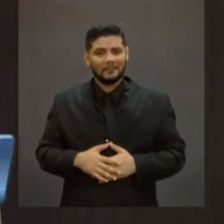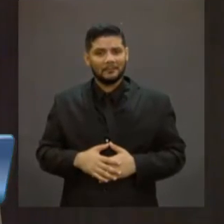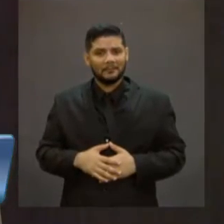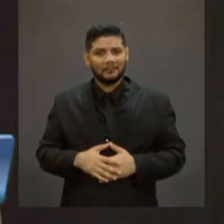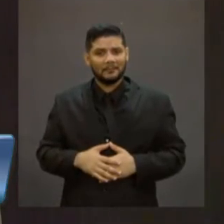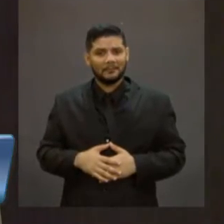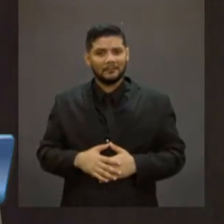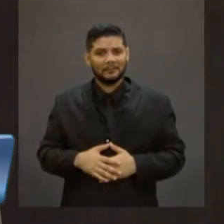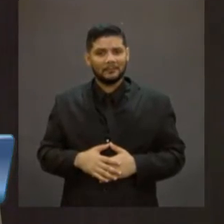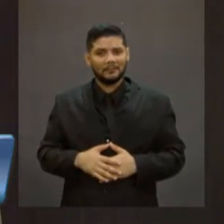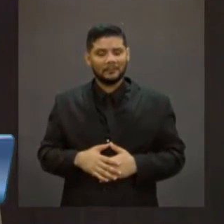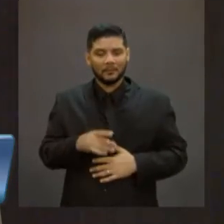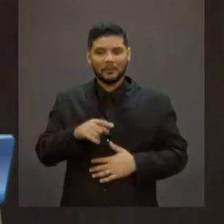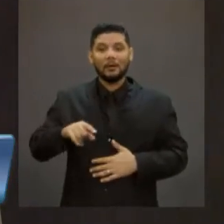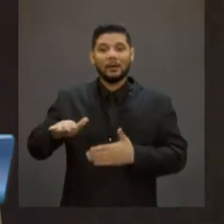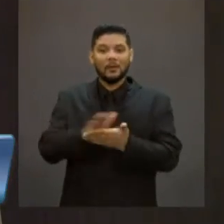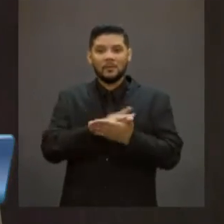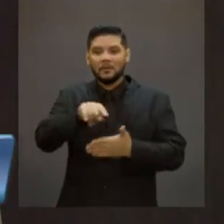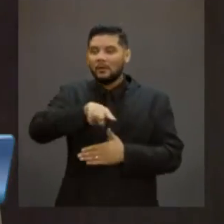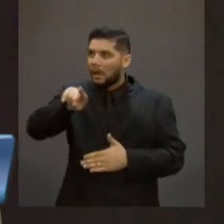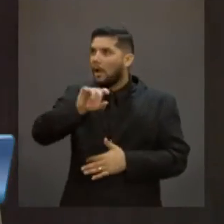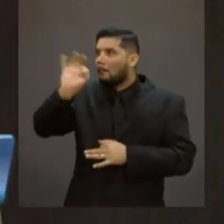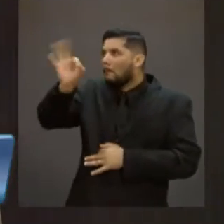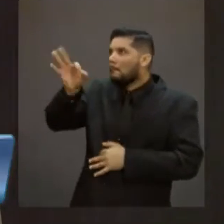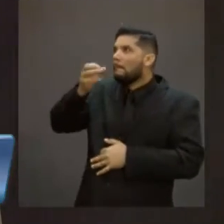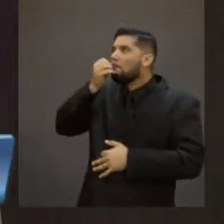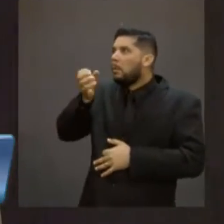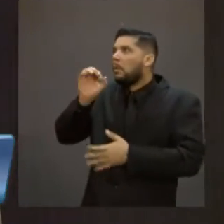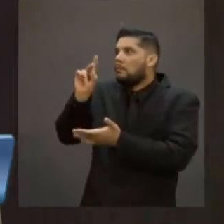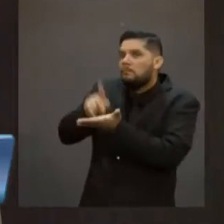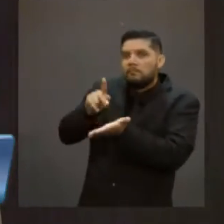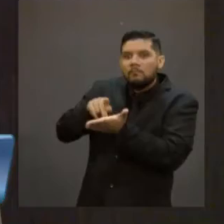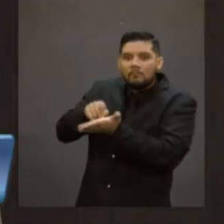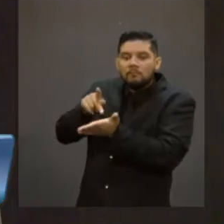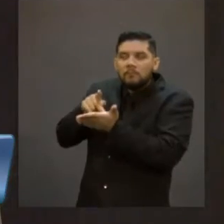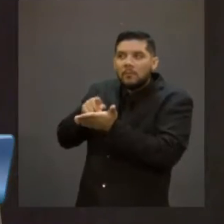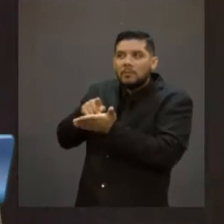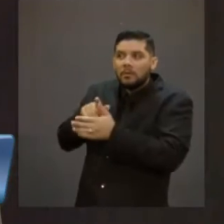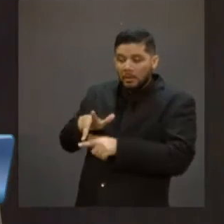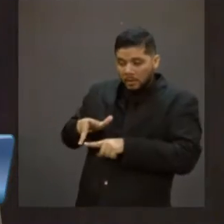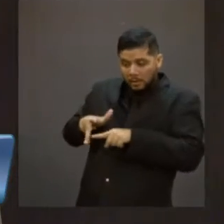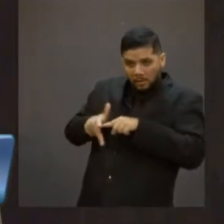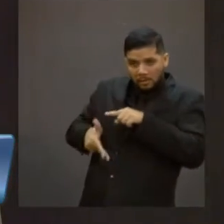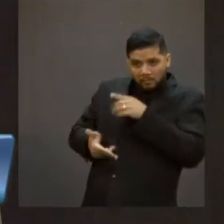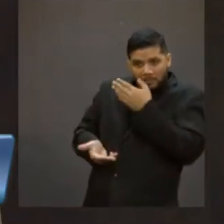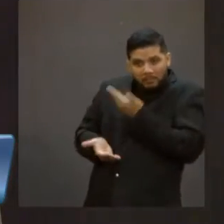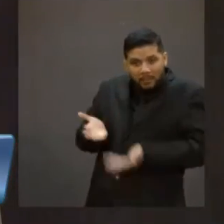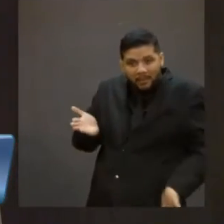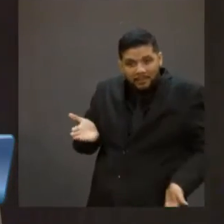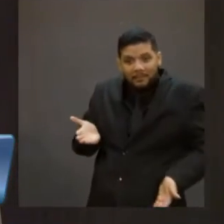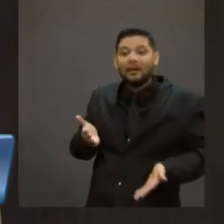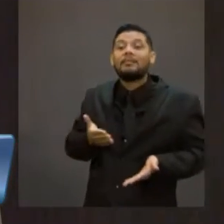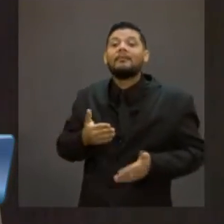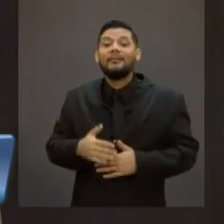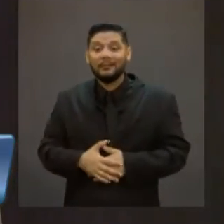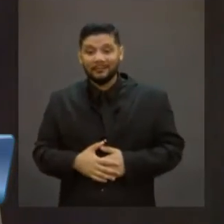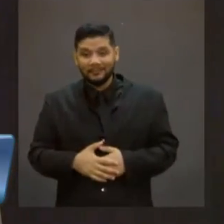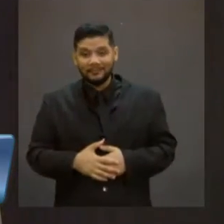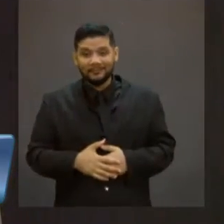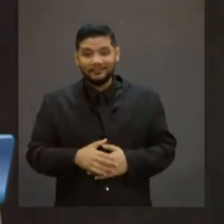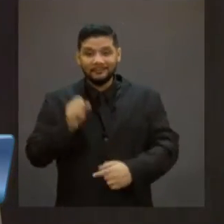acreditar nessa ladainha, mas nós sabemos que o que eleva o nível de emprego é a atividade econômica.